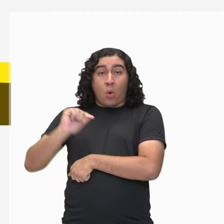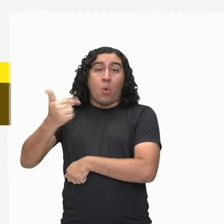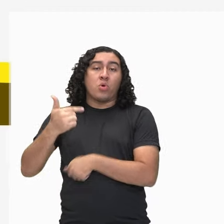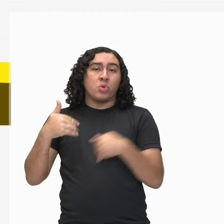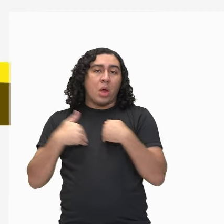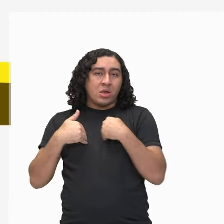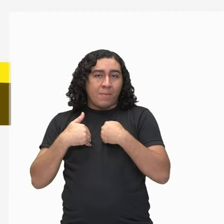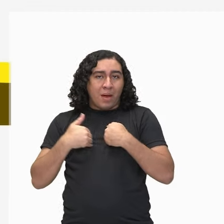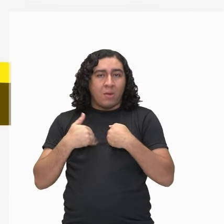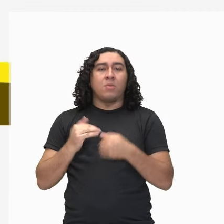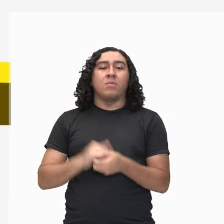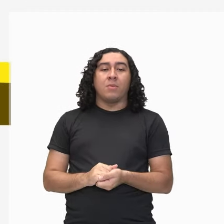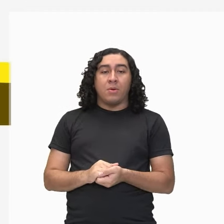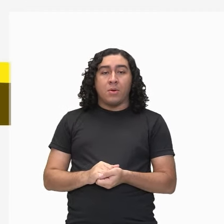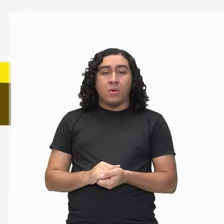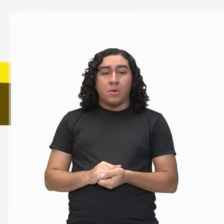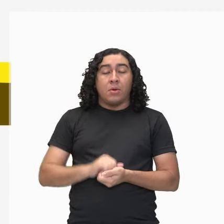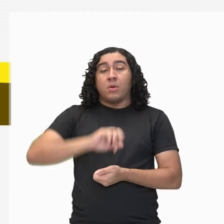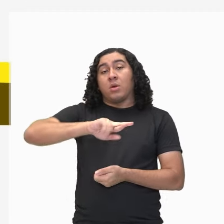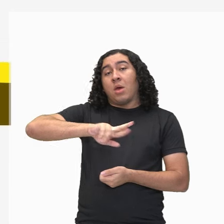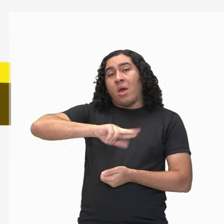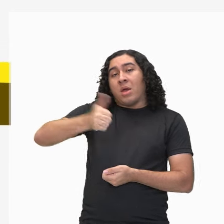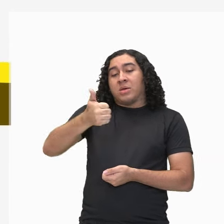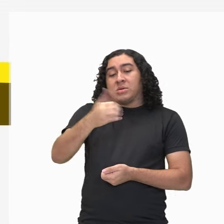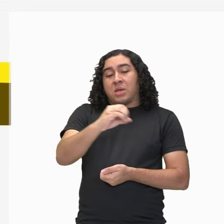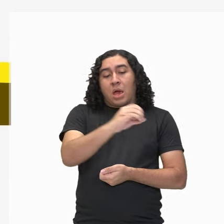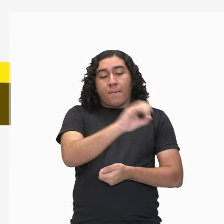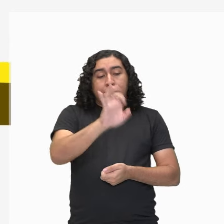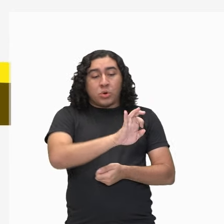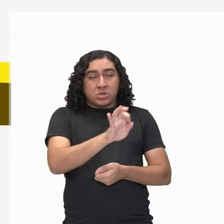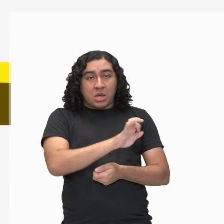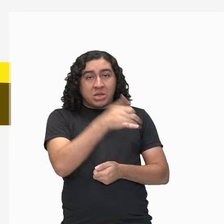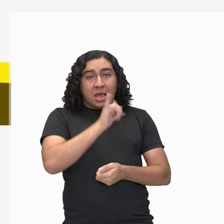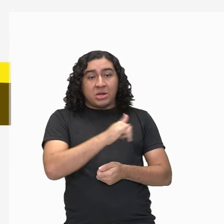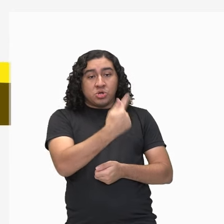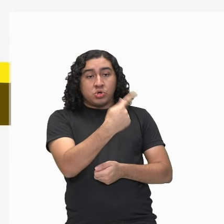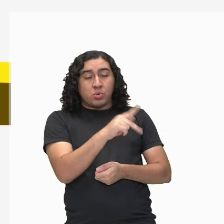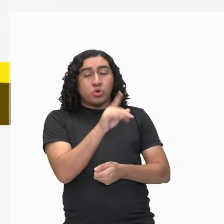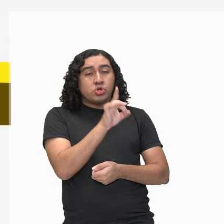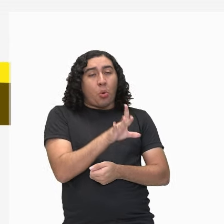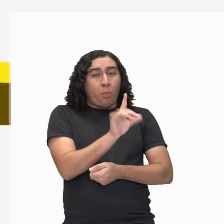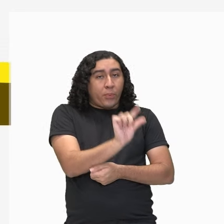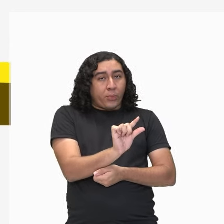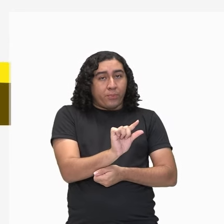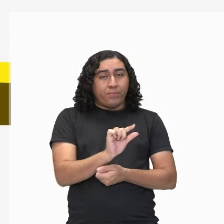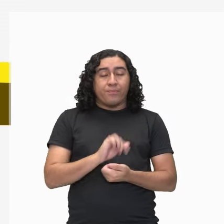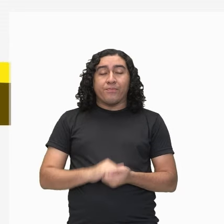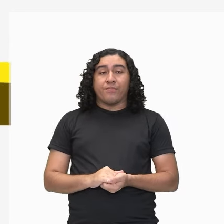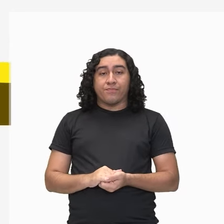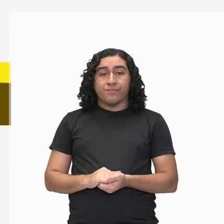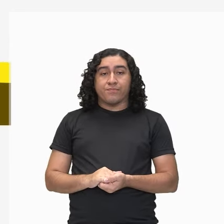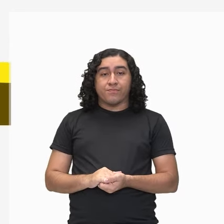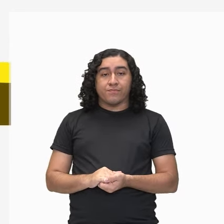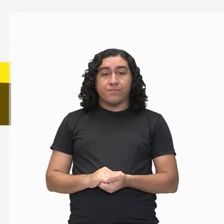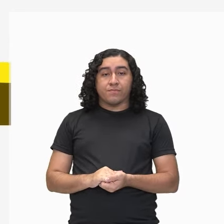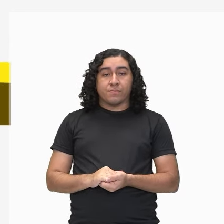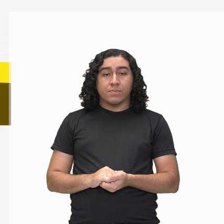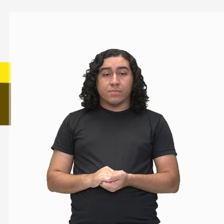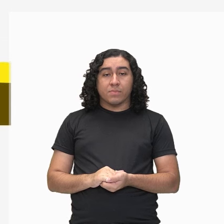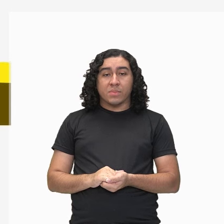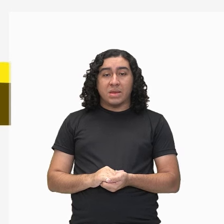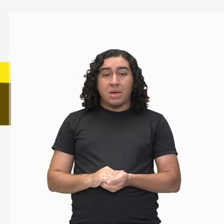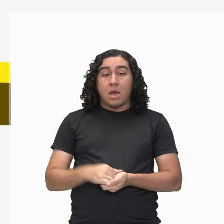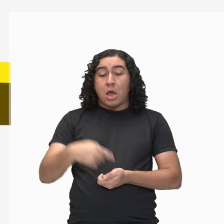% da energia produzida nas plantas, ele vai consumir apenas uma pequena parte, né? Então o consumidor primário vai ser